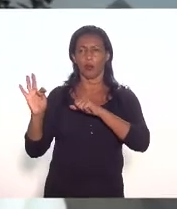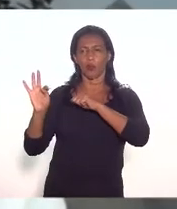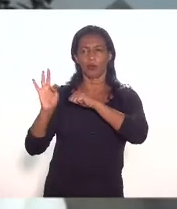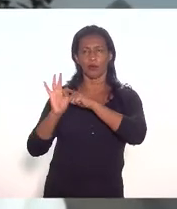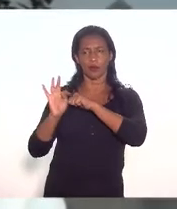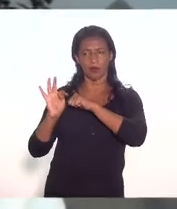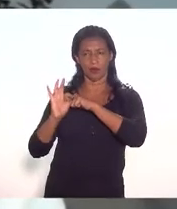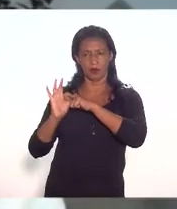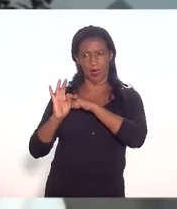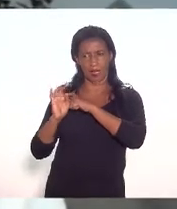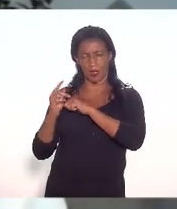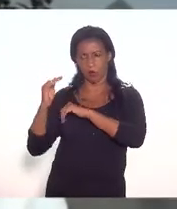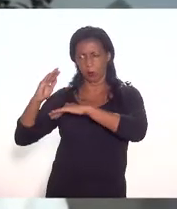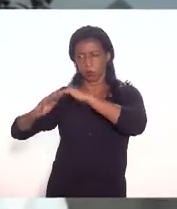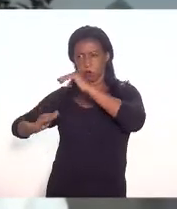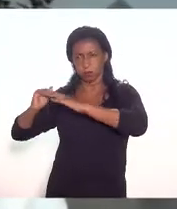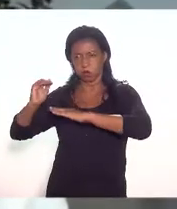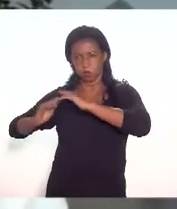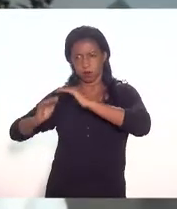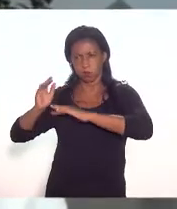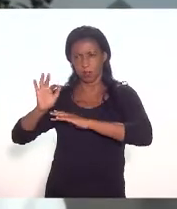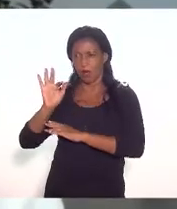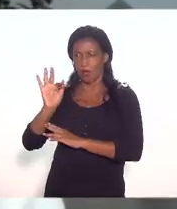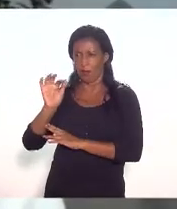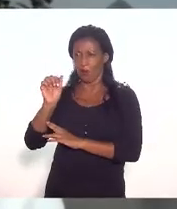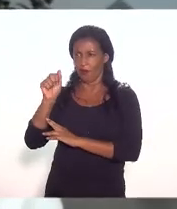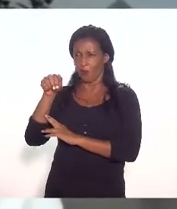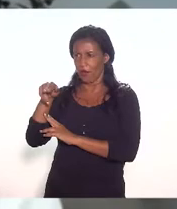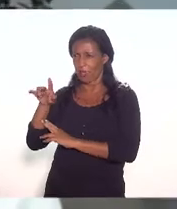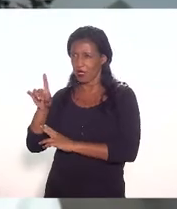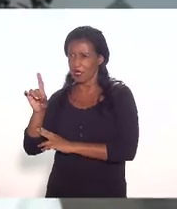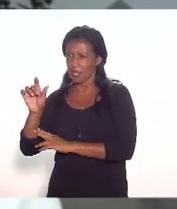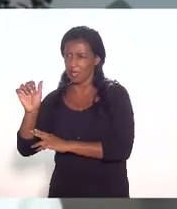fazenda ele não seja um hub